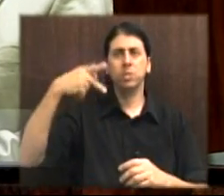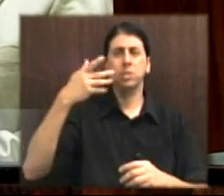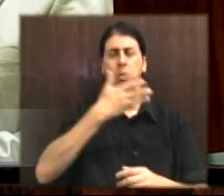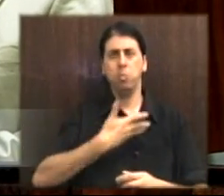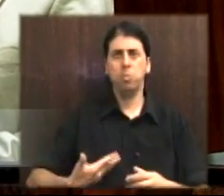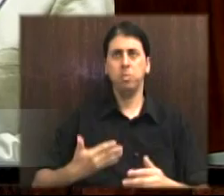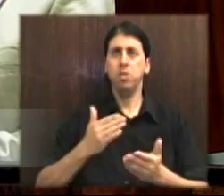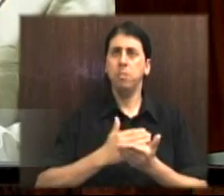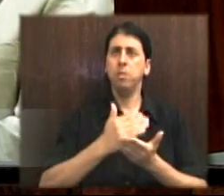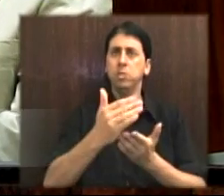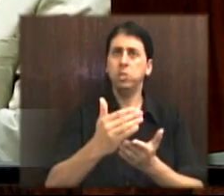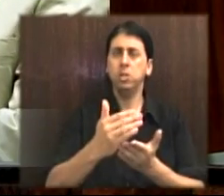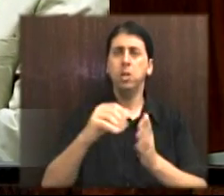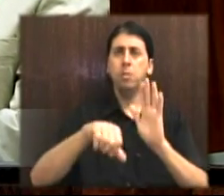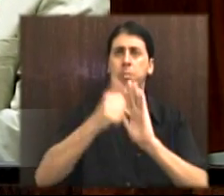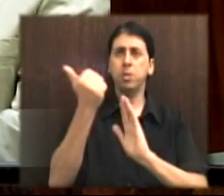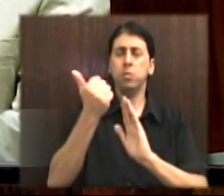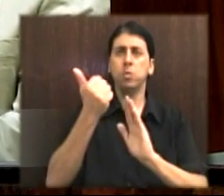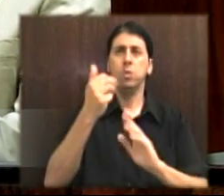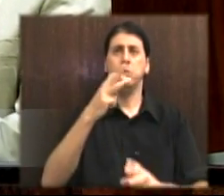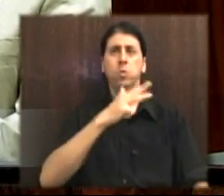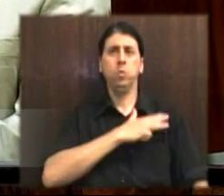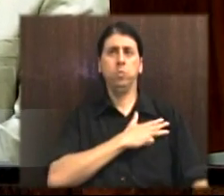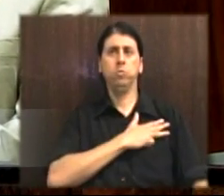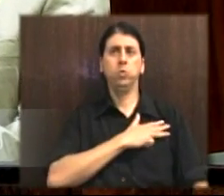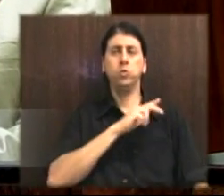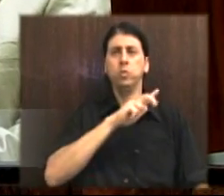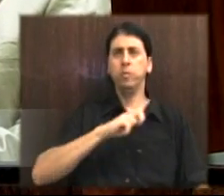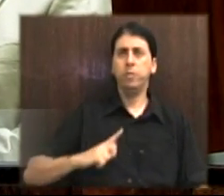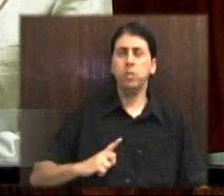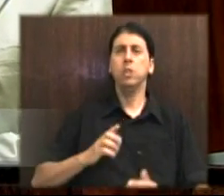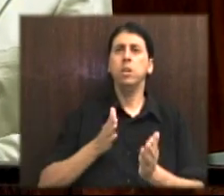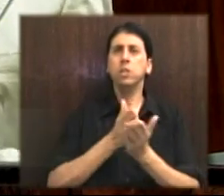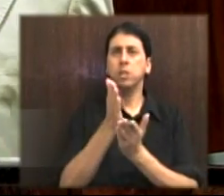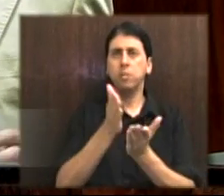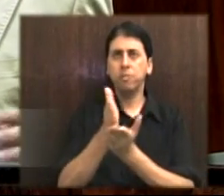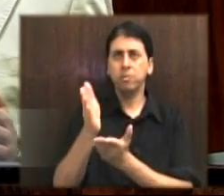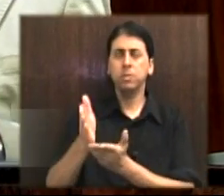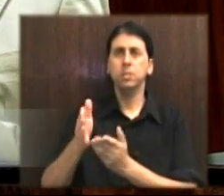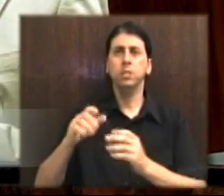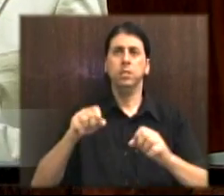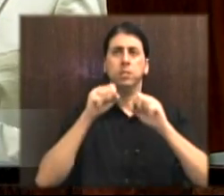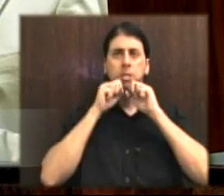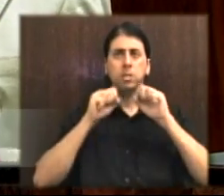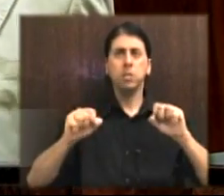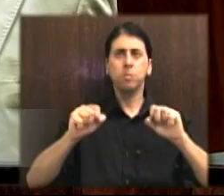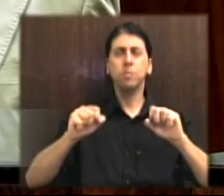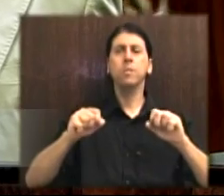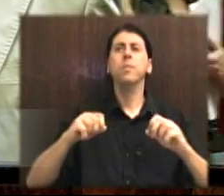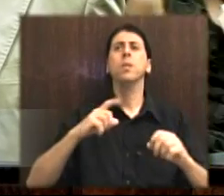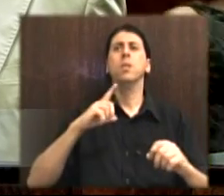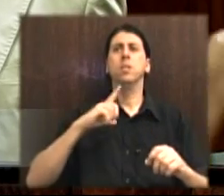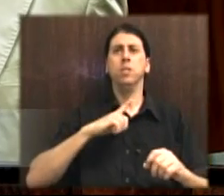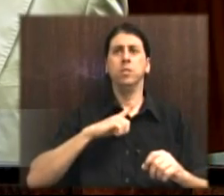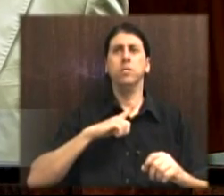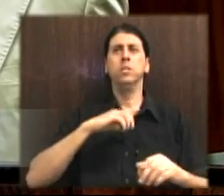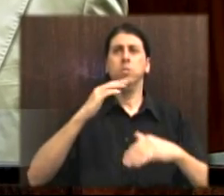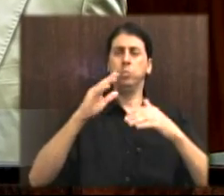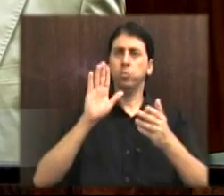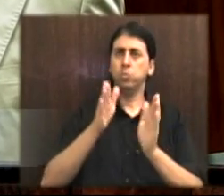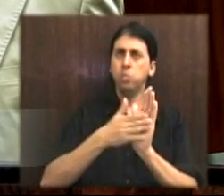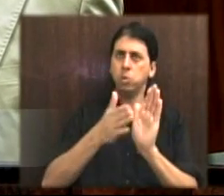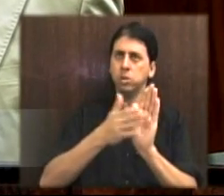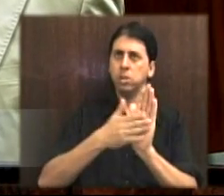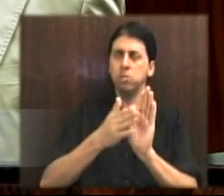partir do primeiro governo do presidente Lula que, através da Secretaria de Políticas de Promoção da